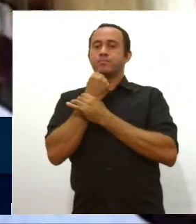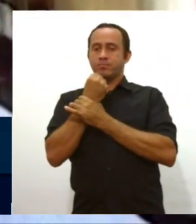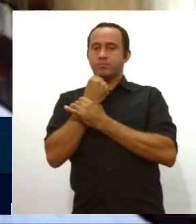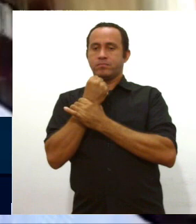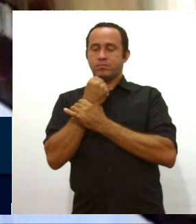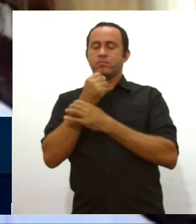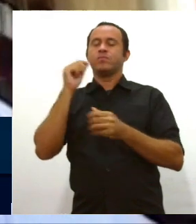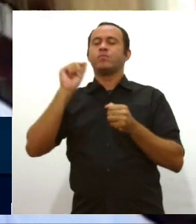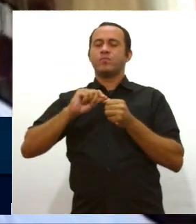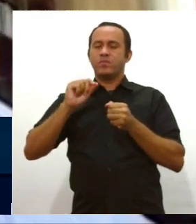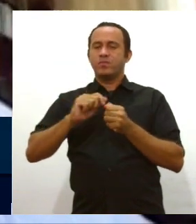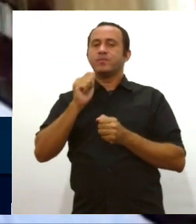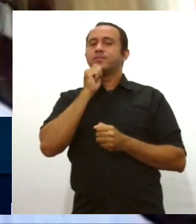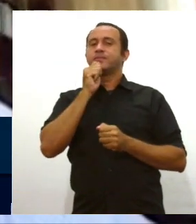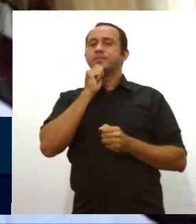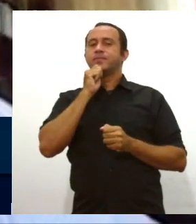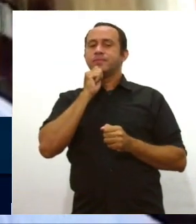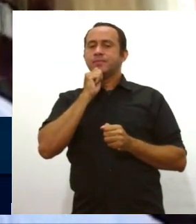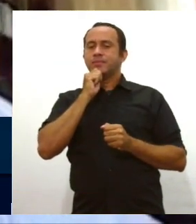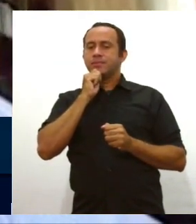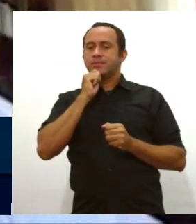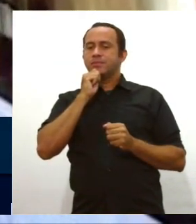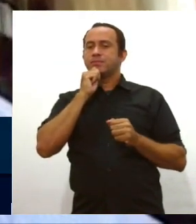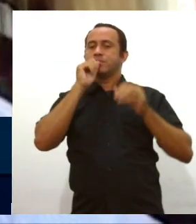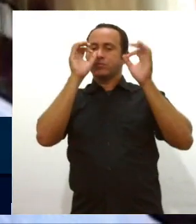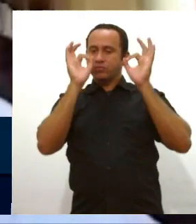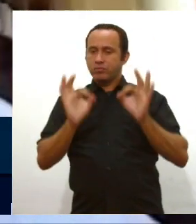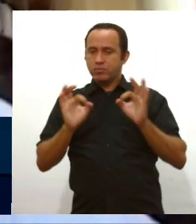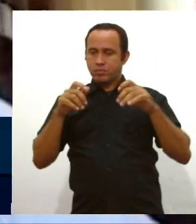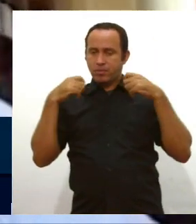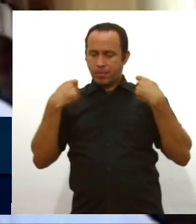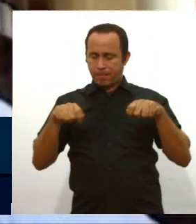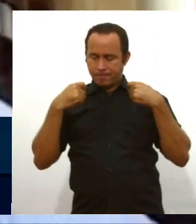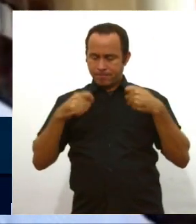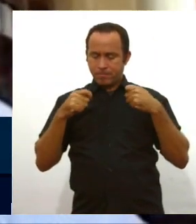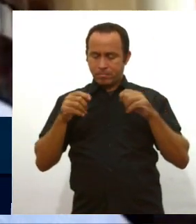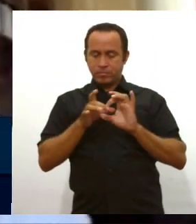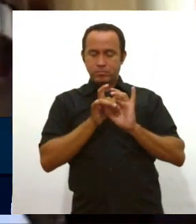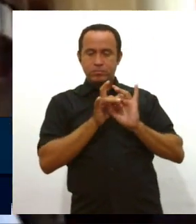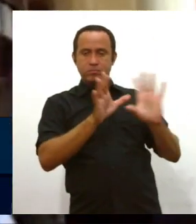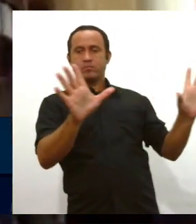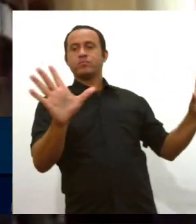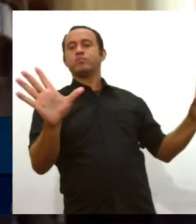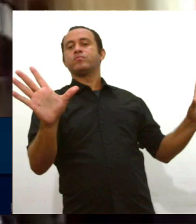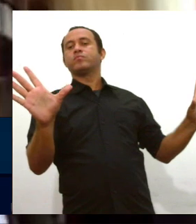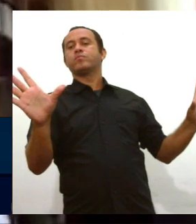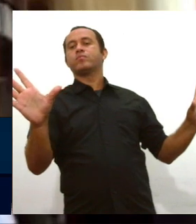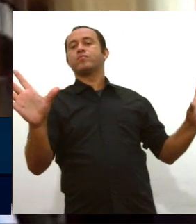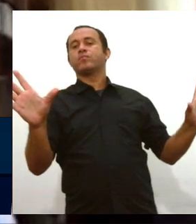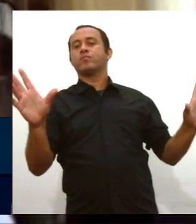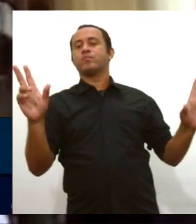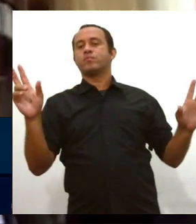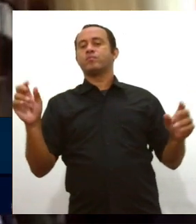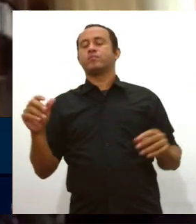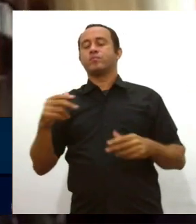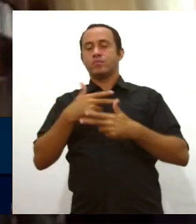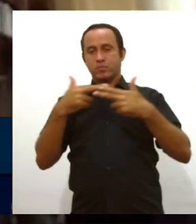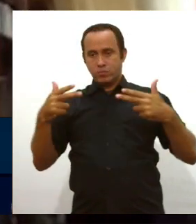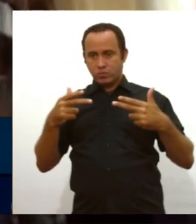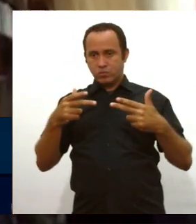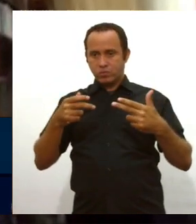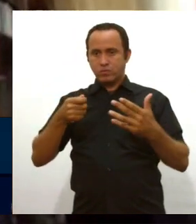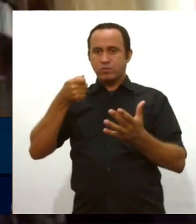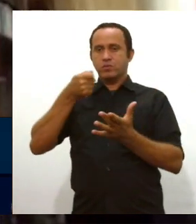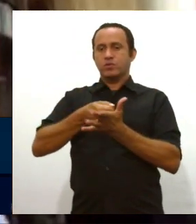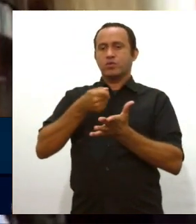ser feita ainda, na sua plenitude e precisamos nos livrar das amarras que nos colocam ainda sob o